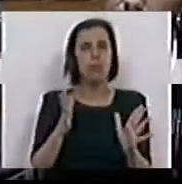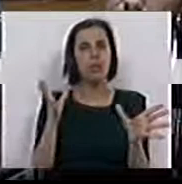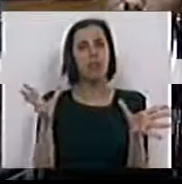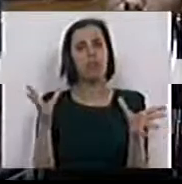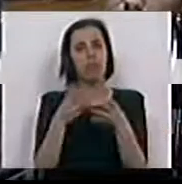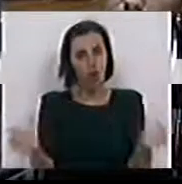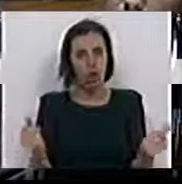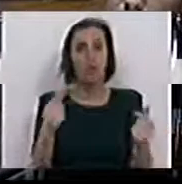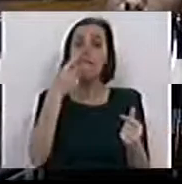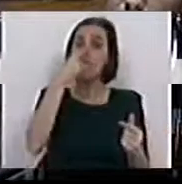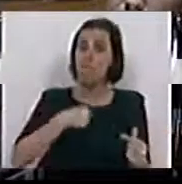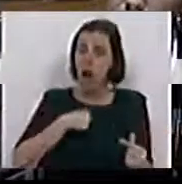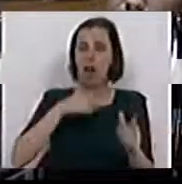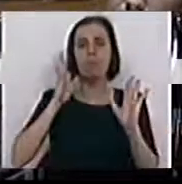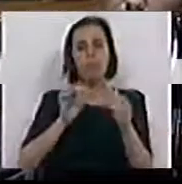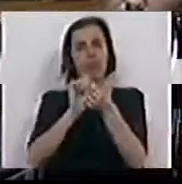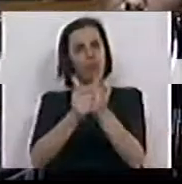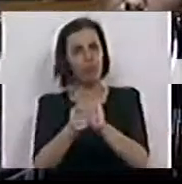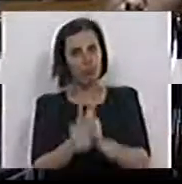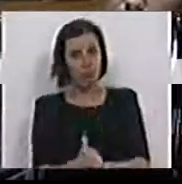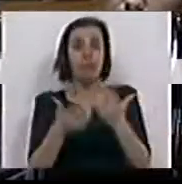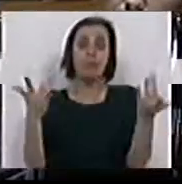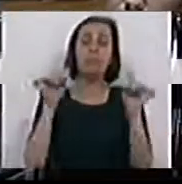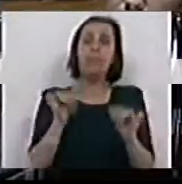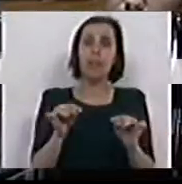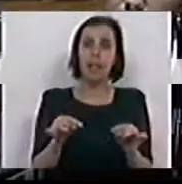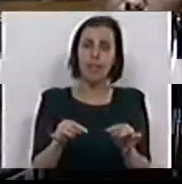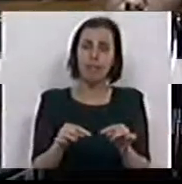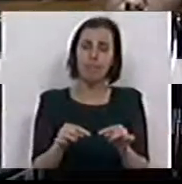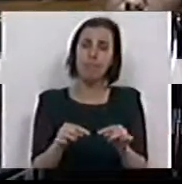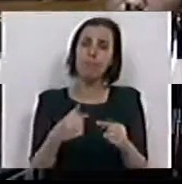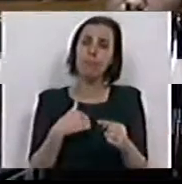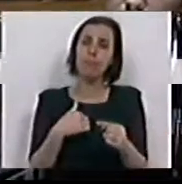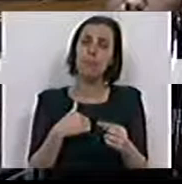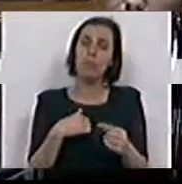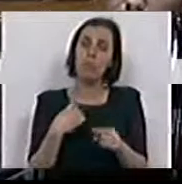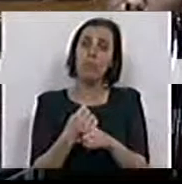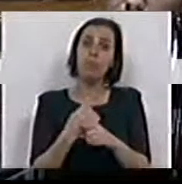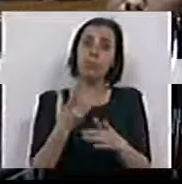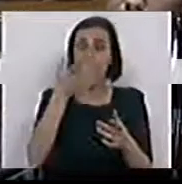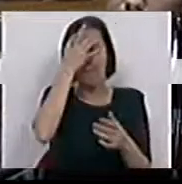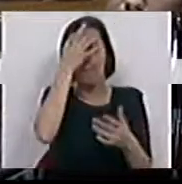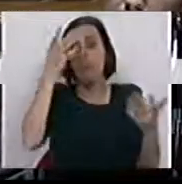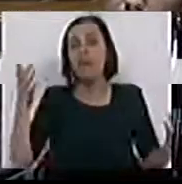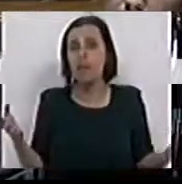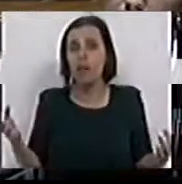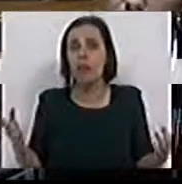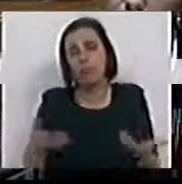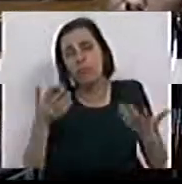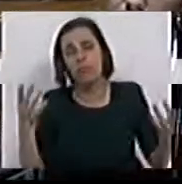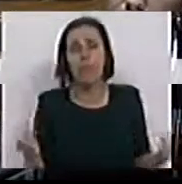ser colmatadas e há falhas que devem ser corrigidas. E aqui remetemos também para os pareceres que